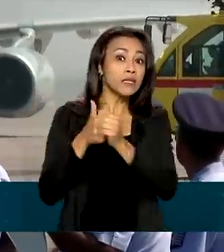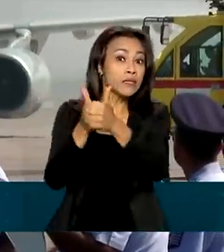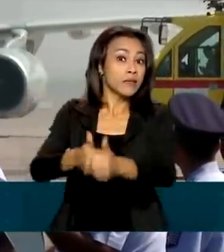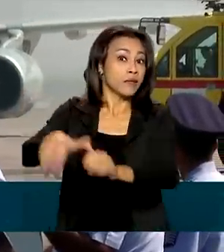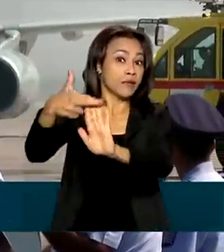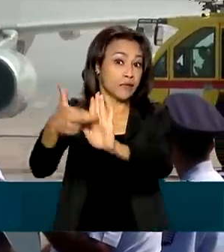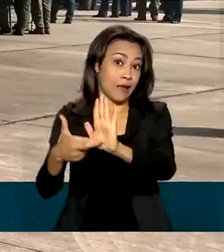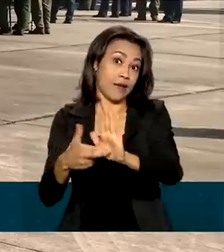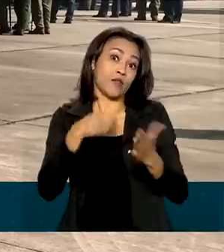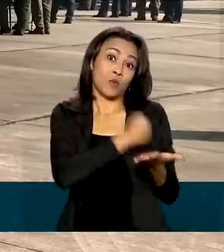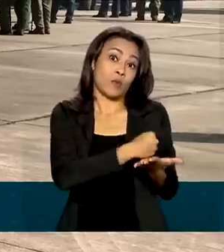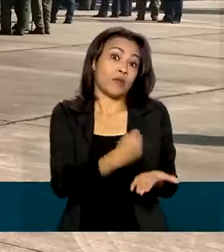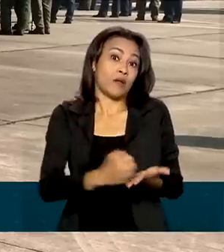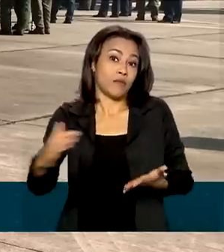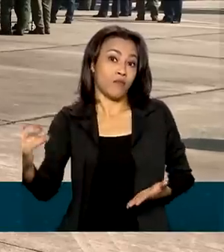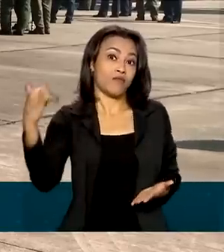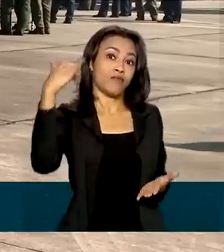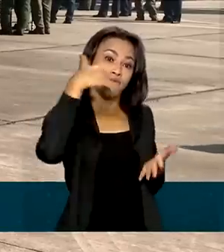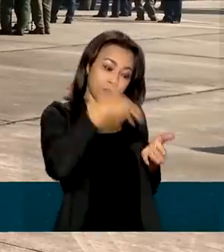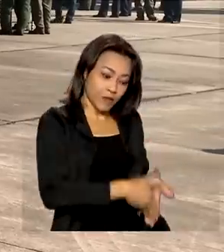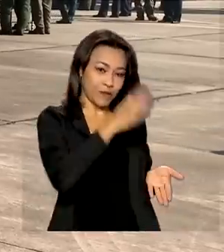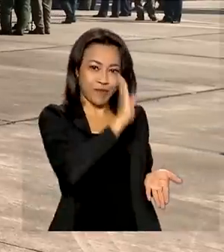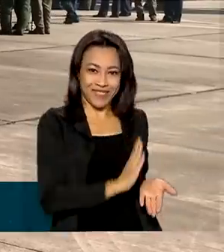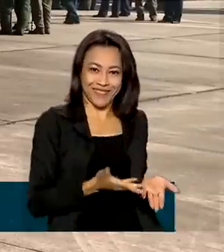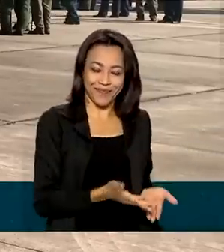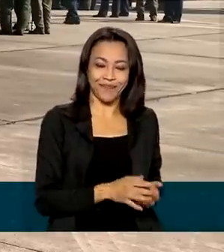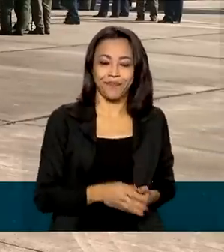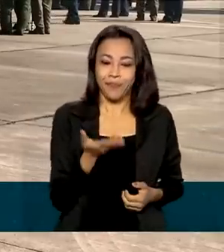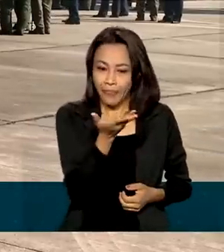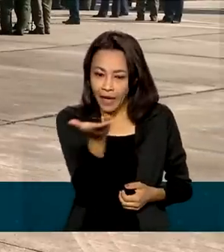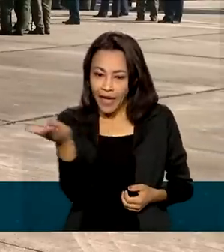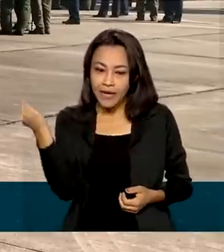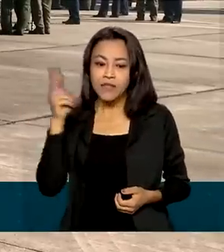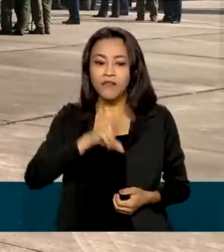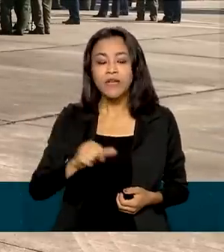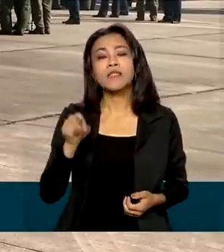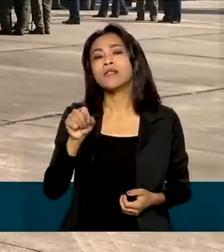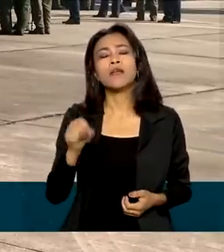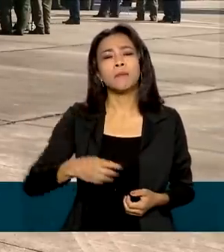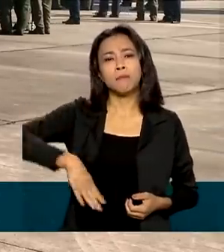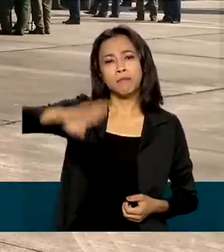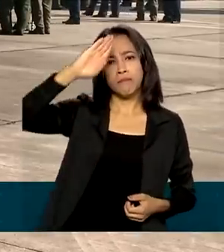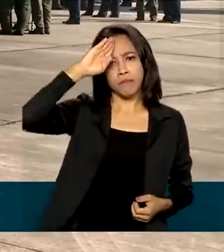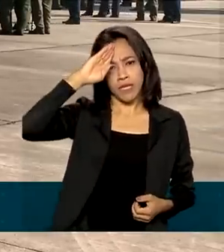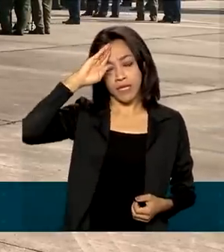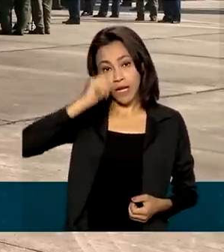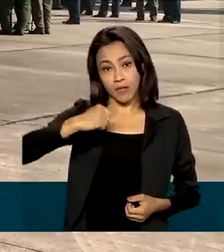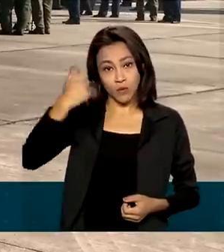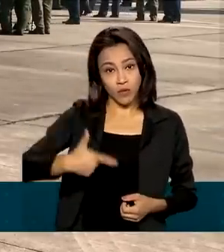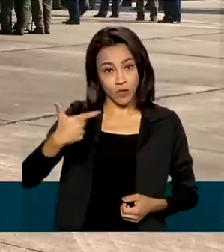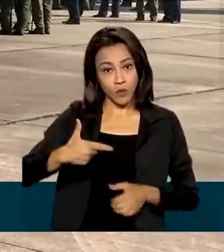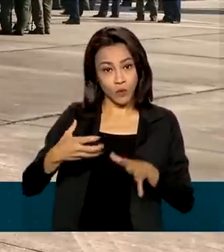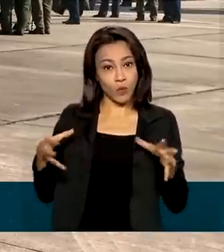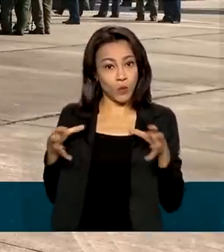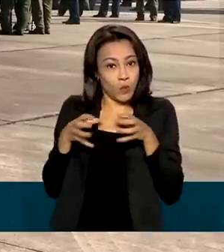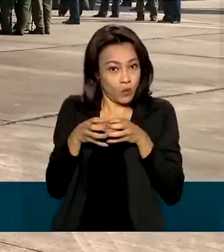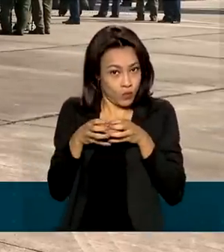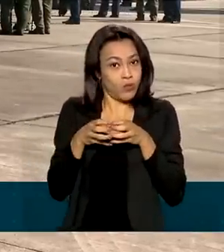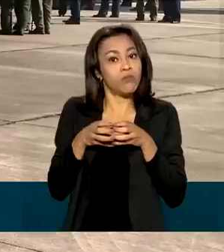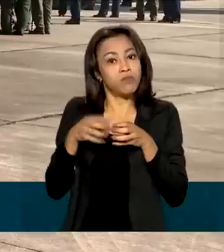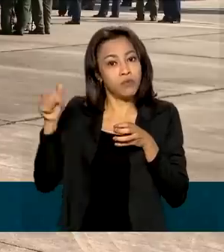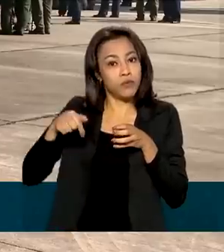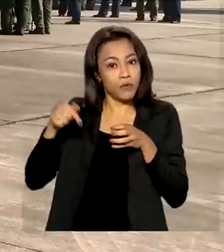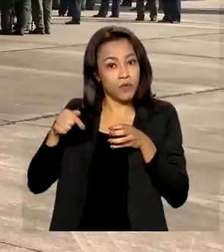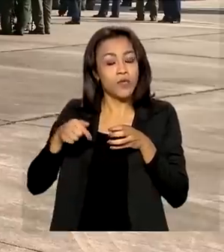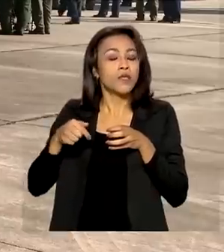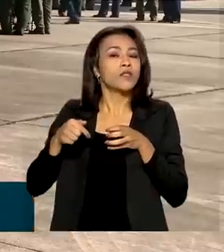contratuais. As aeronaves KC-30 vão ser operadas por militares do 2º Esquadrão do 2º Grupo de Transporte, o Esquadrão